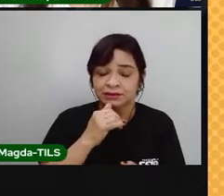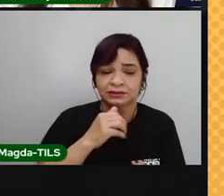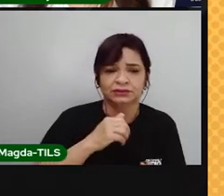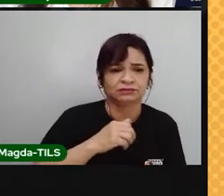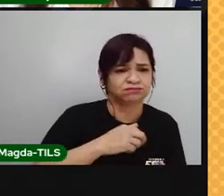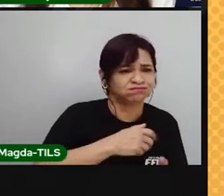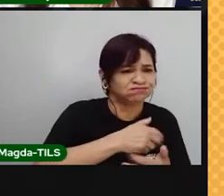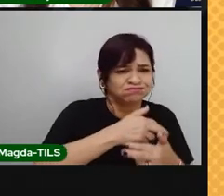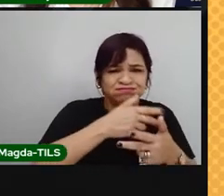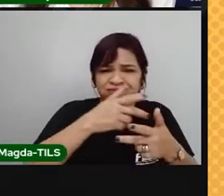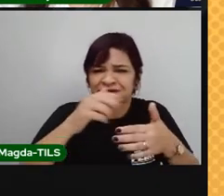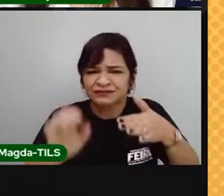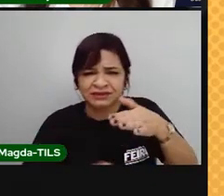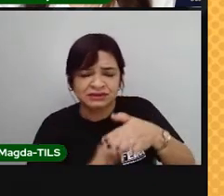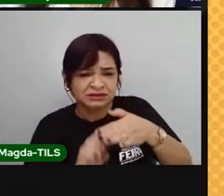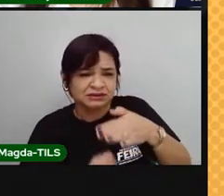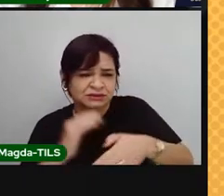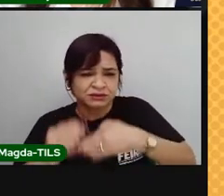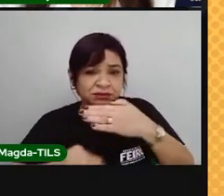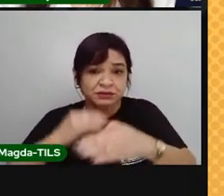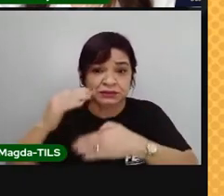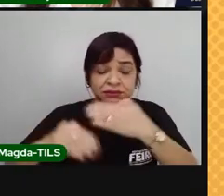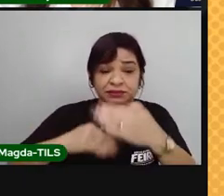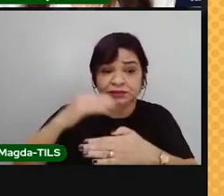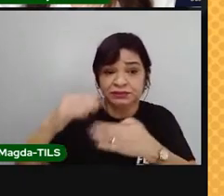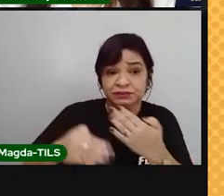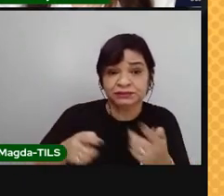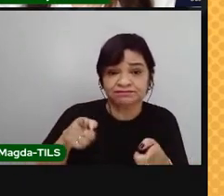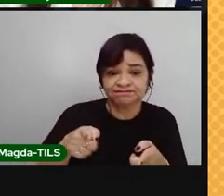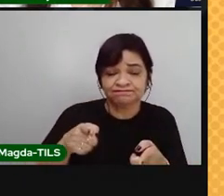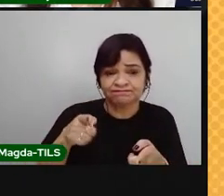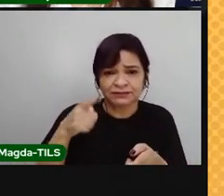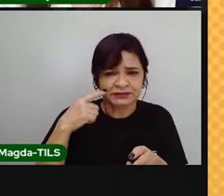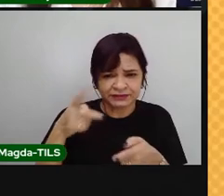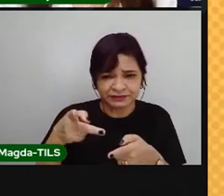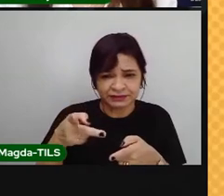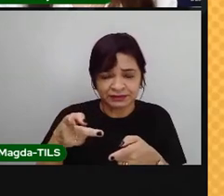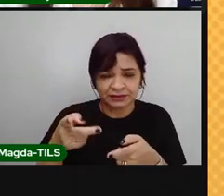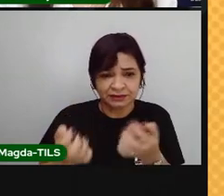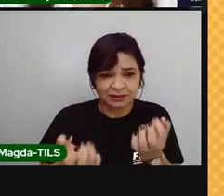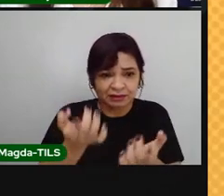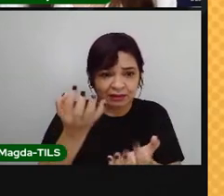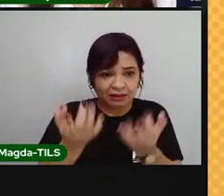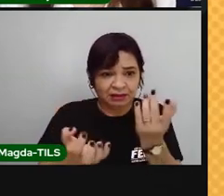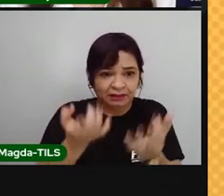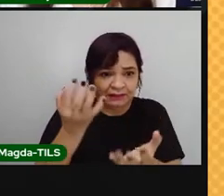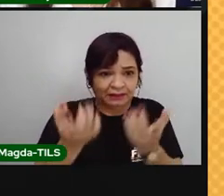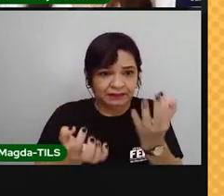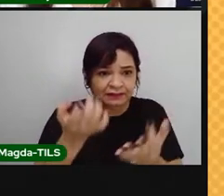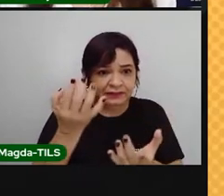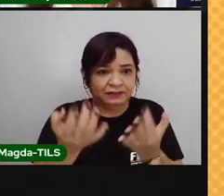de CO2 começaram a crescer, devido ao uso de combustíveis fósseis, como o carvão e o petróleo.